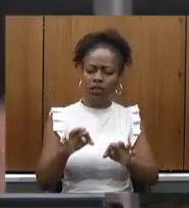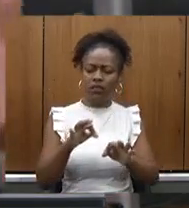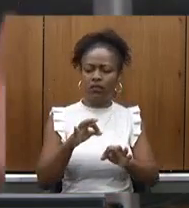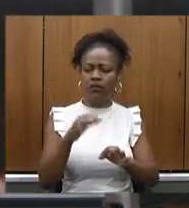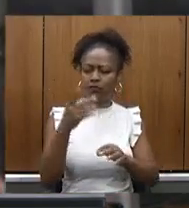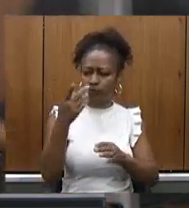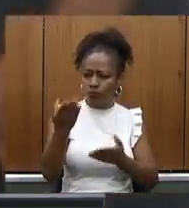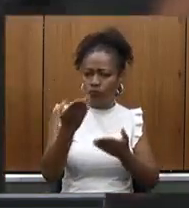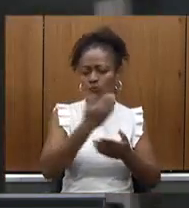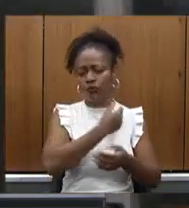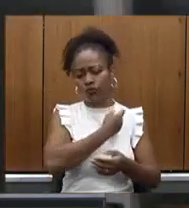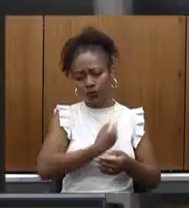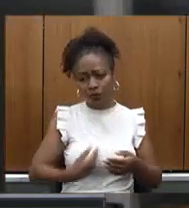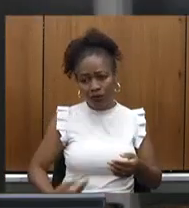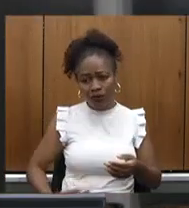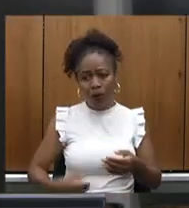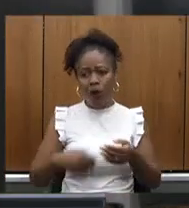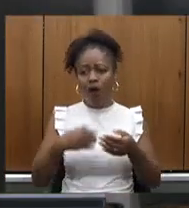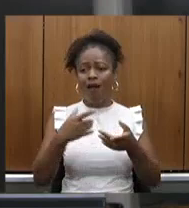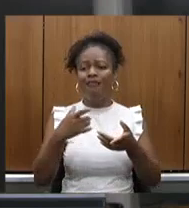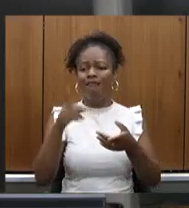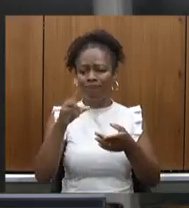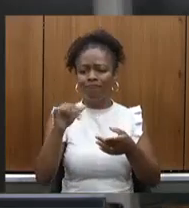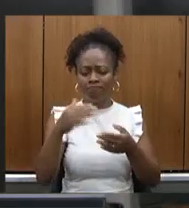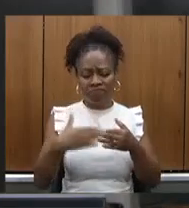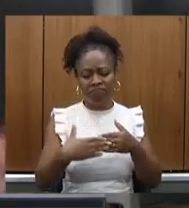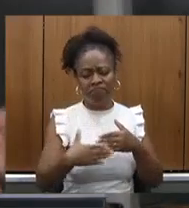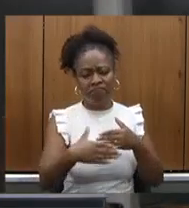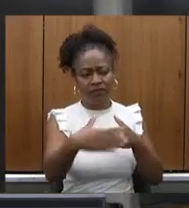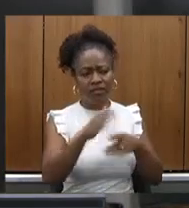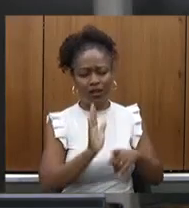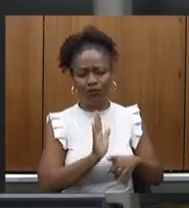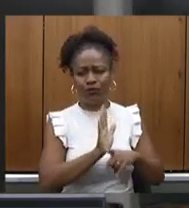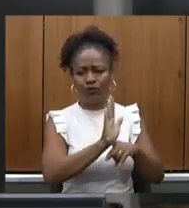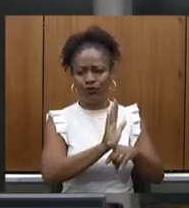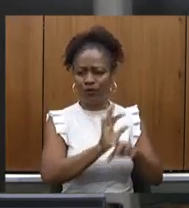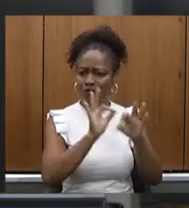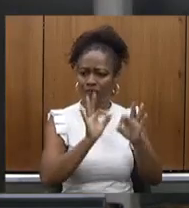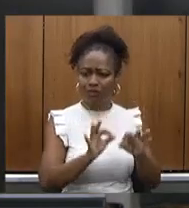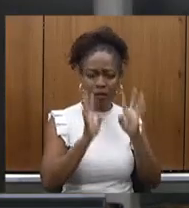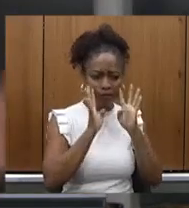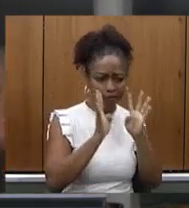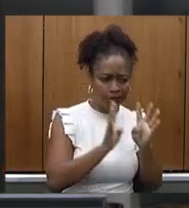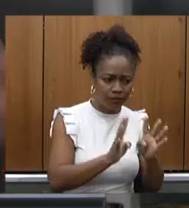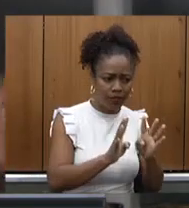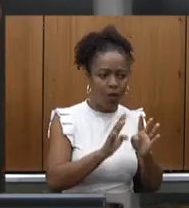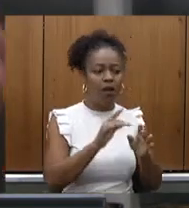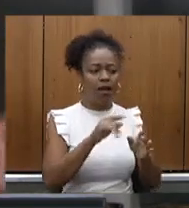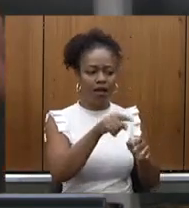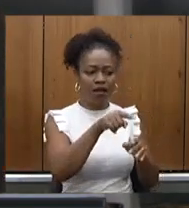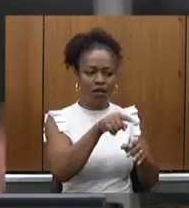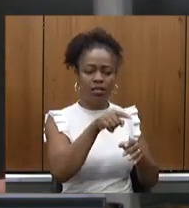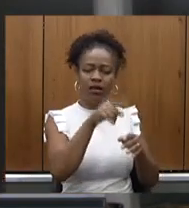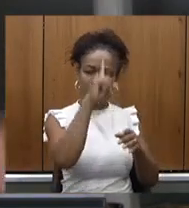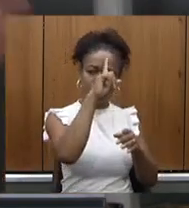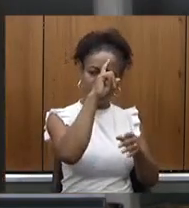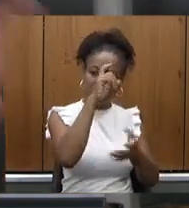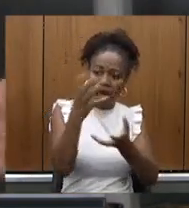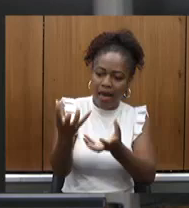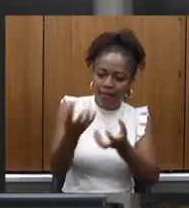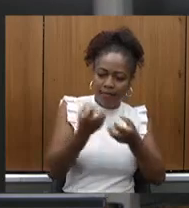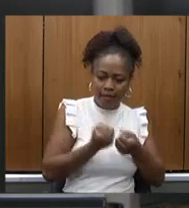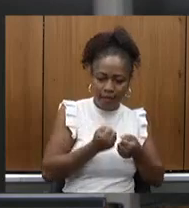esforços também para que muito em breve tenhamos o seu funcionamento para atender mais de 150 cidades